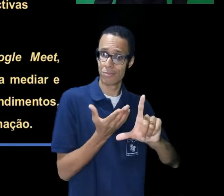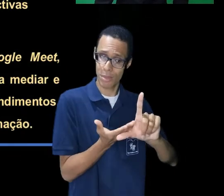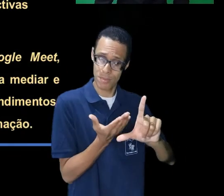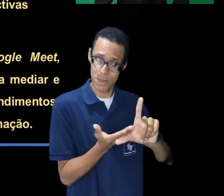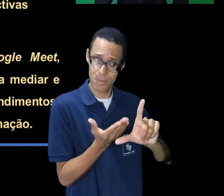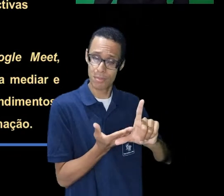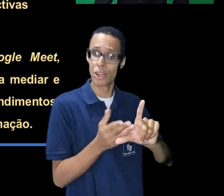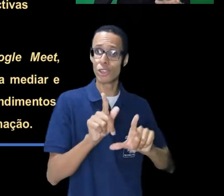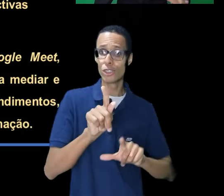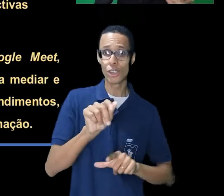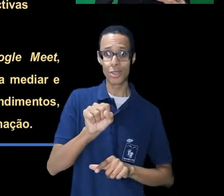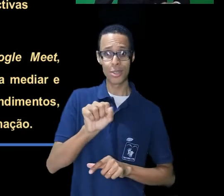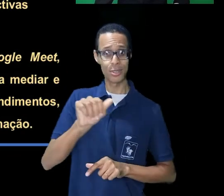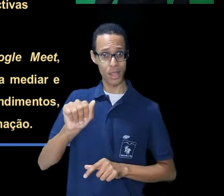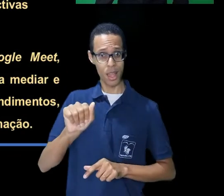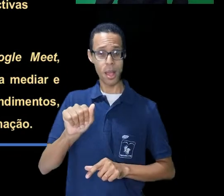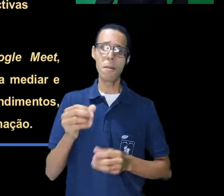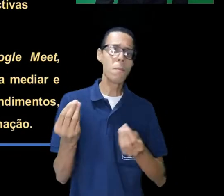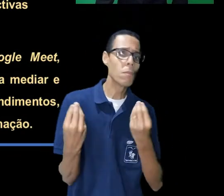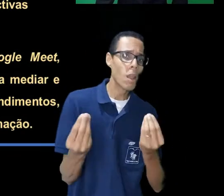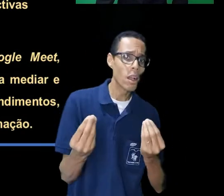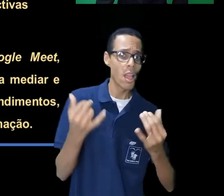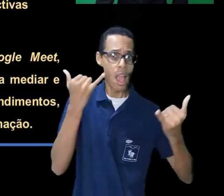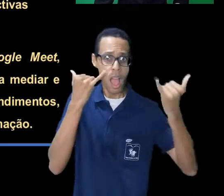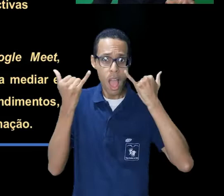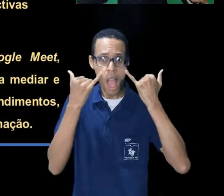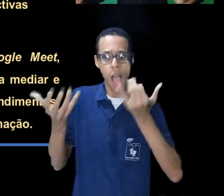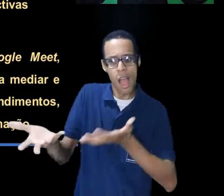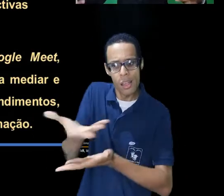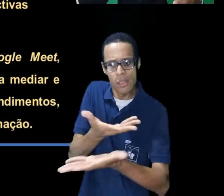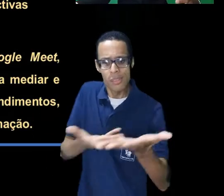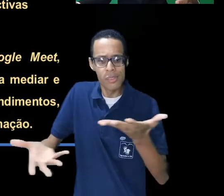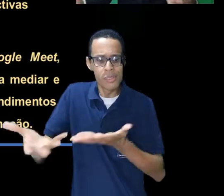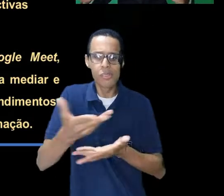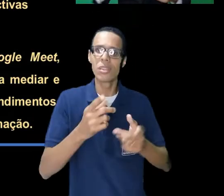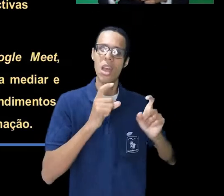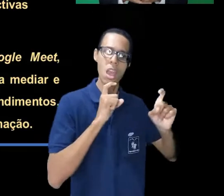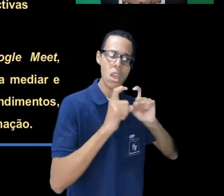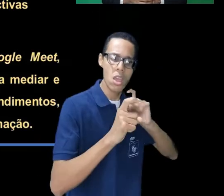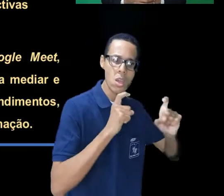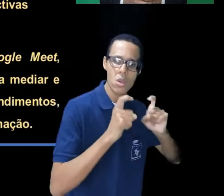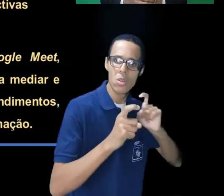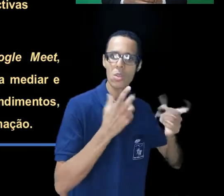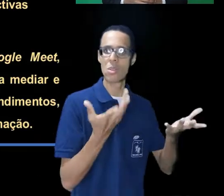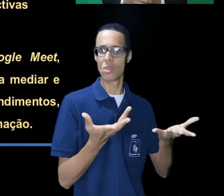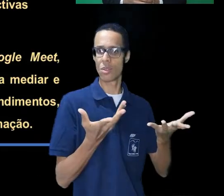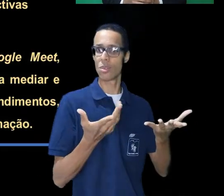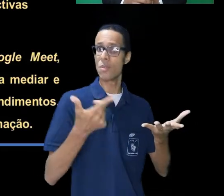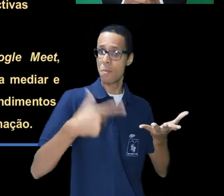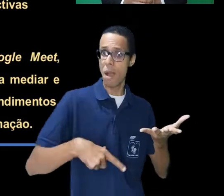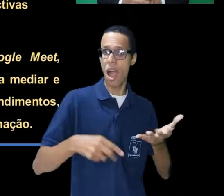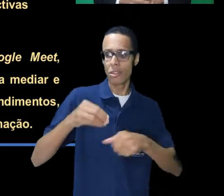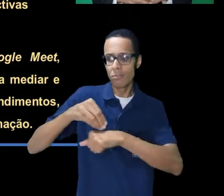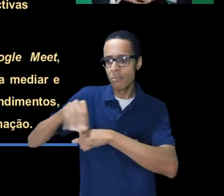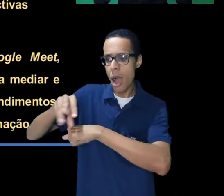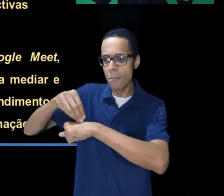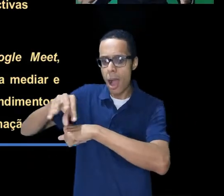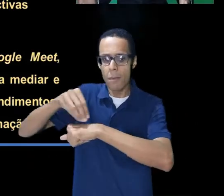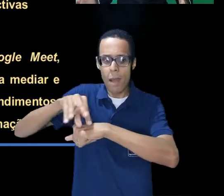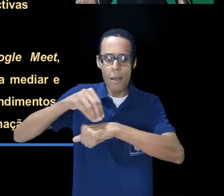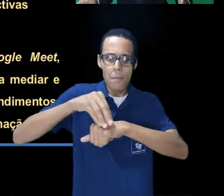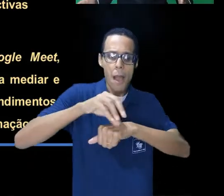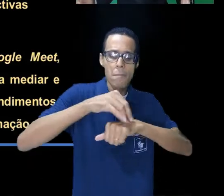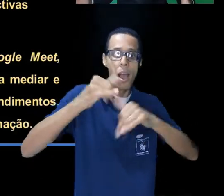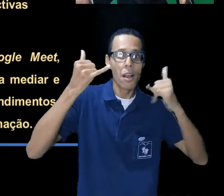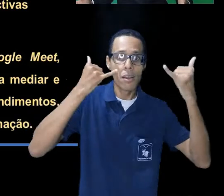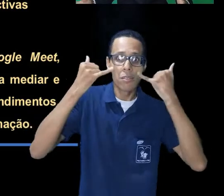especificidades. As ferramentas utilizadas foram e têm sido o Google Meet, o WhatsApp, o Google